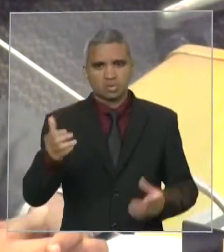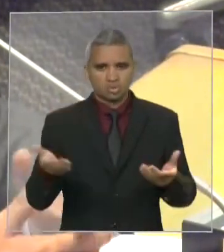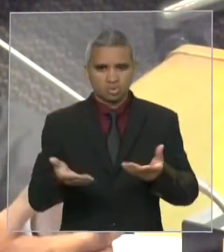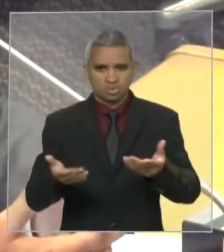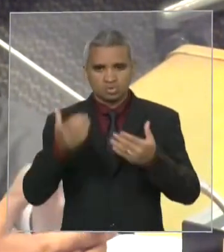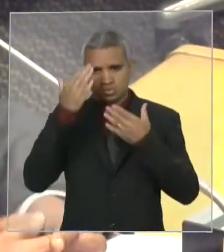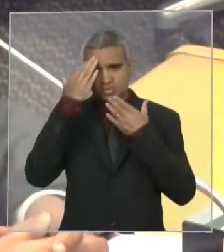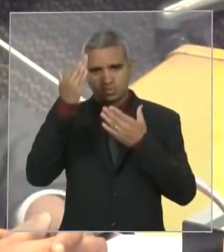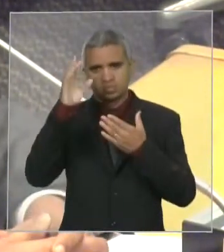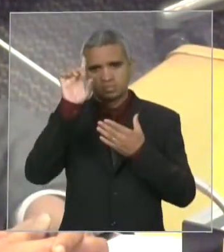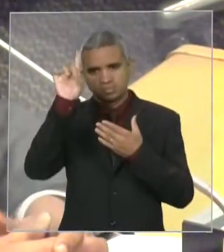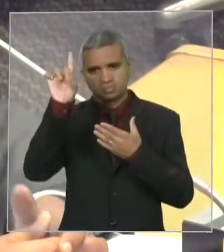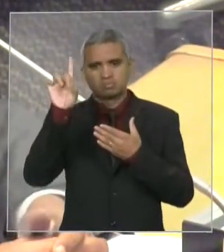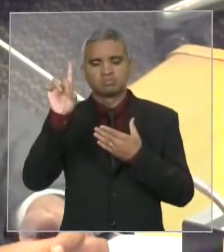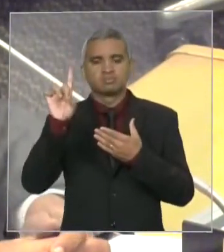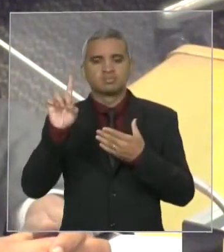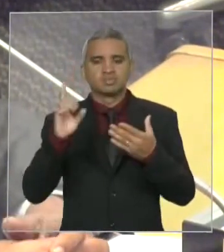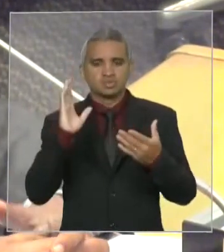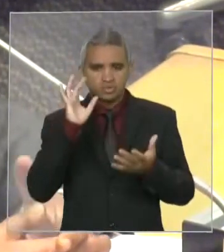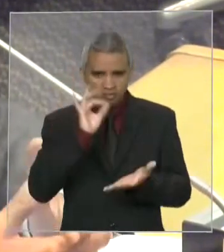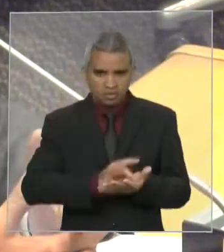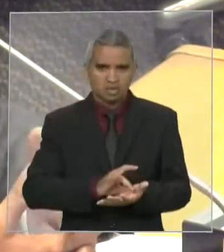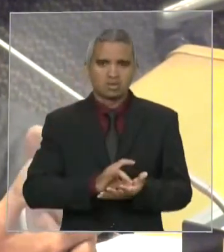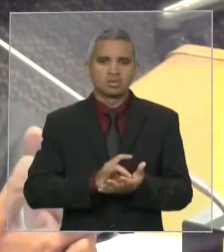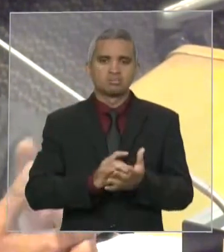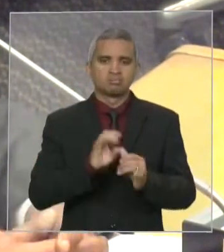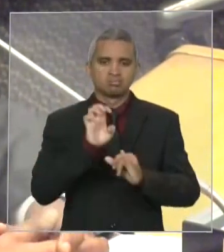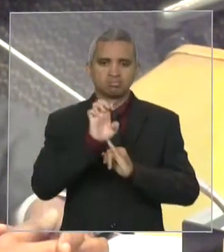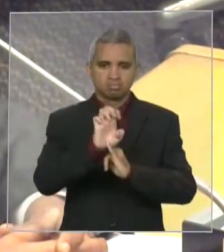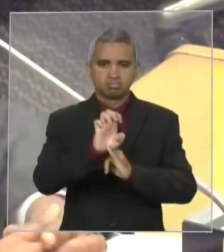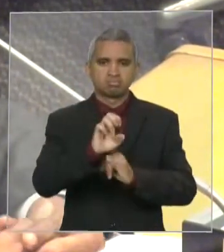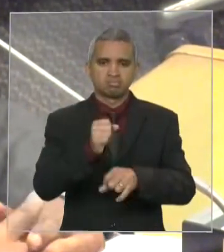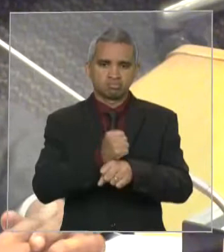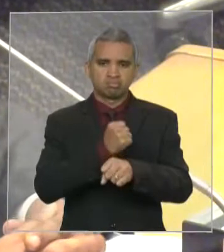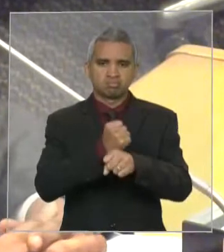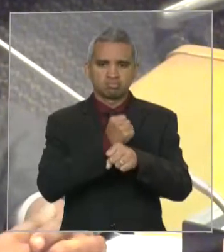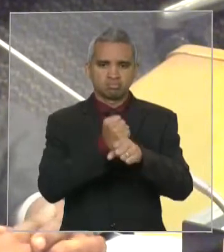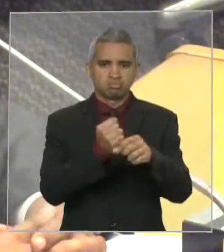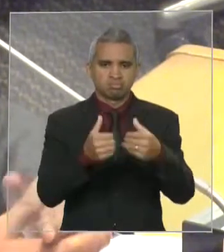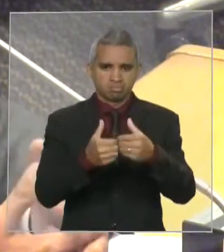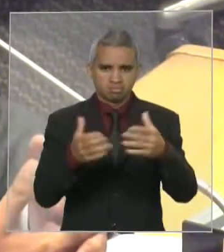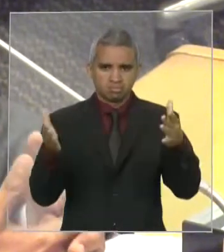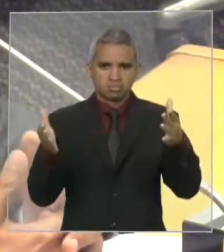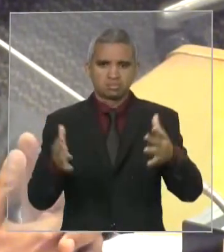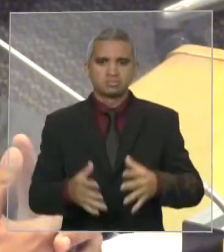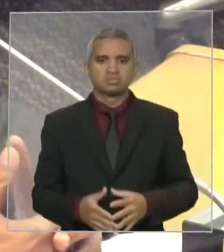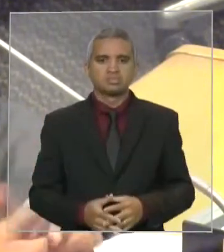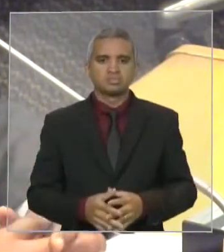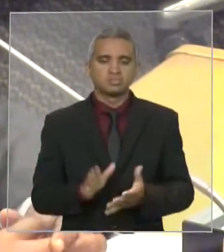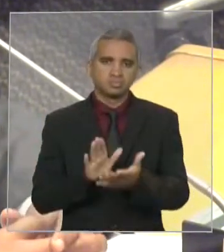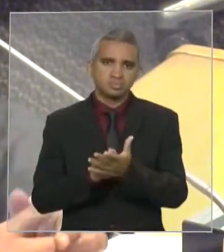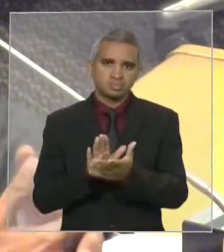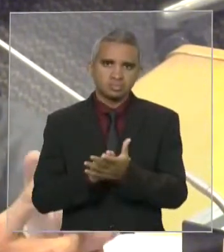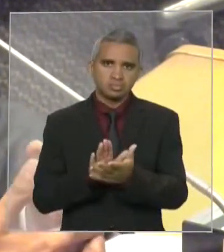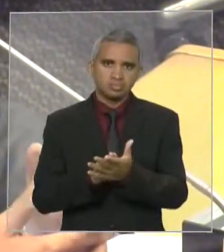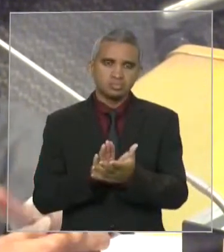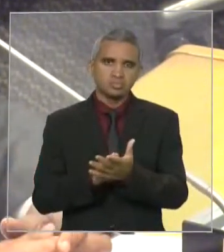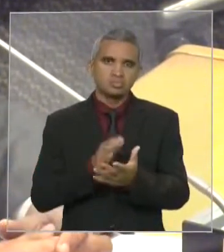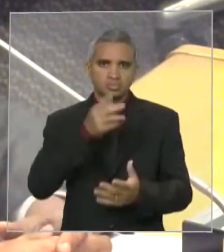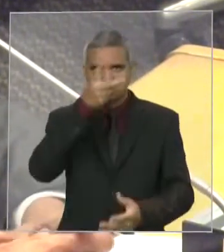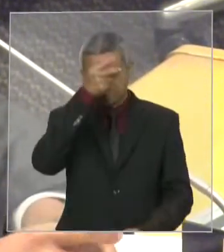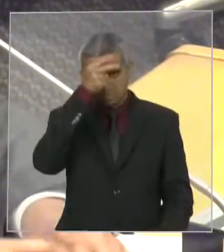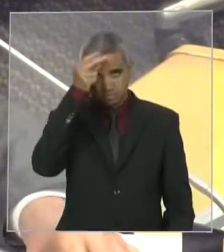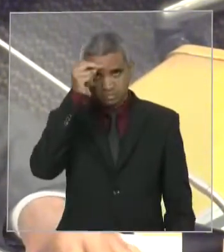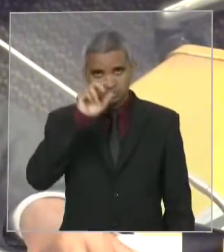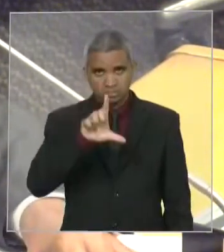sucesso muito grande. Portanto, parabéns a V. Exª. Nós somos parceiros e companheiros dessa caminhada. Parabéns ao prefeito Luciano e, sobretudo,